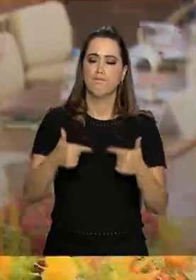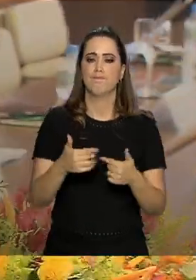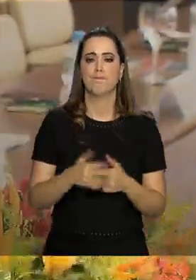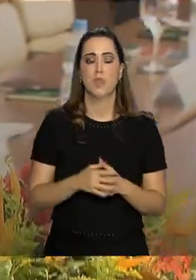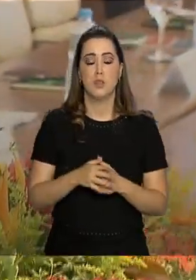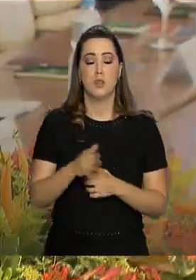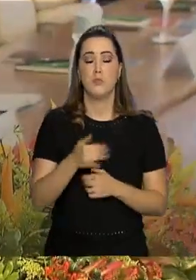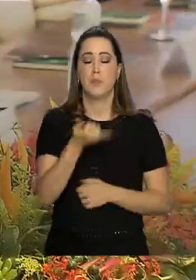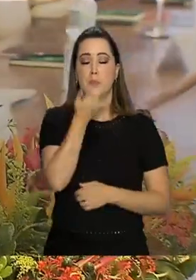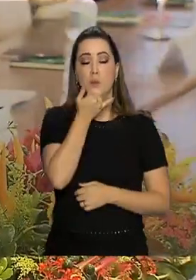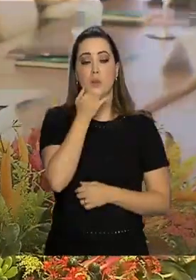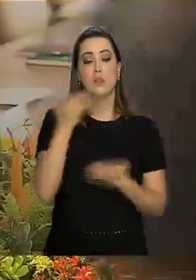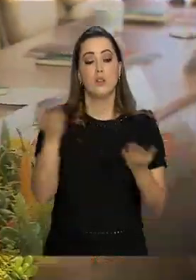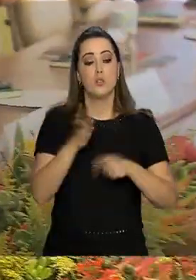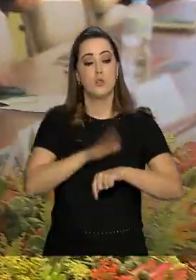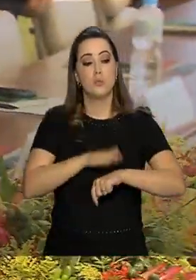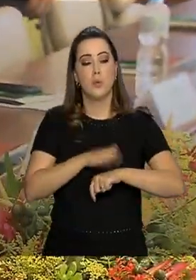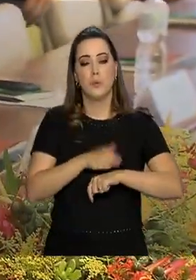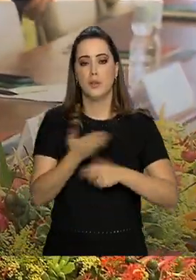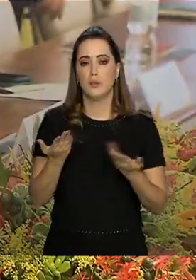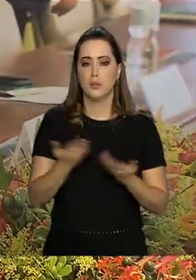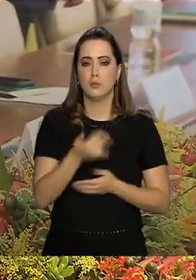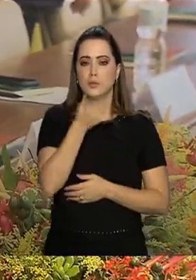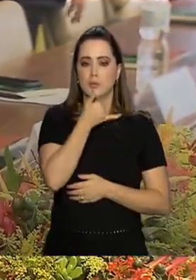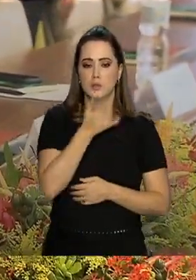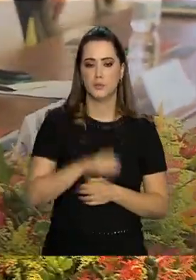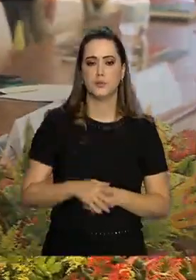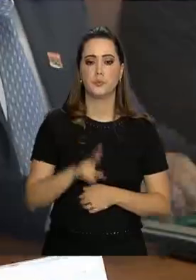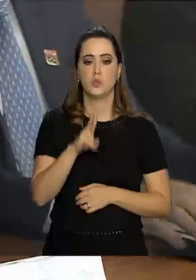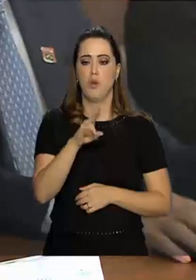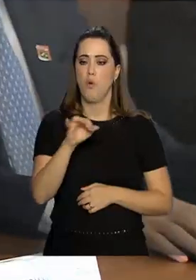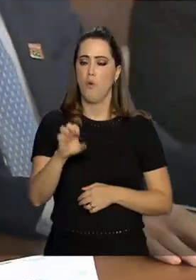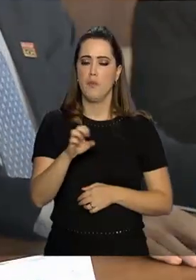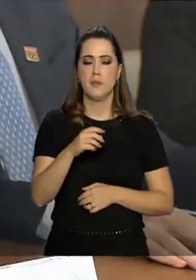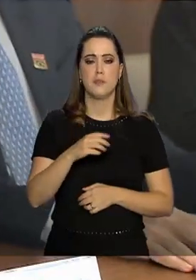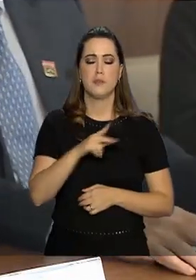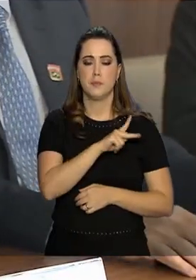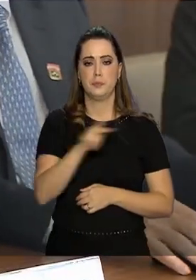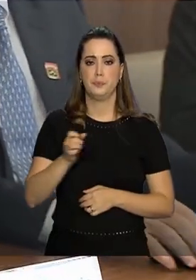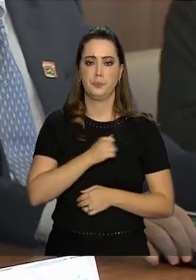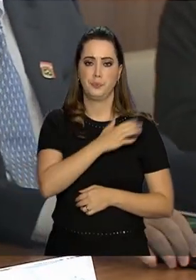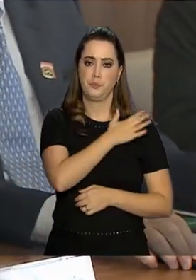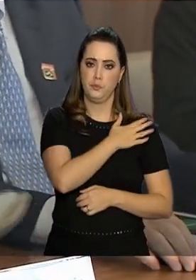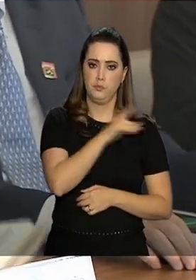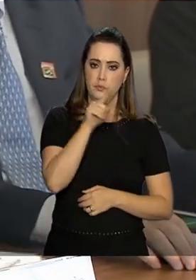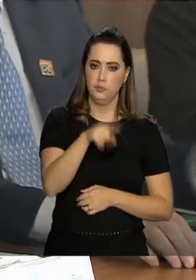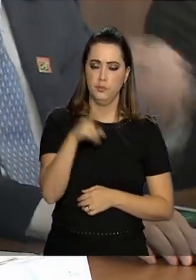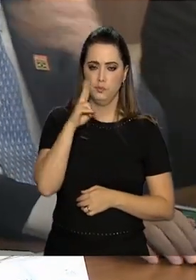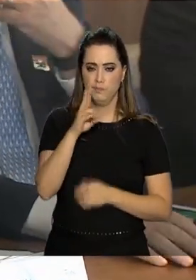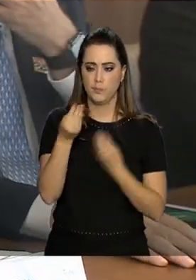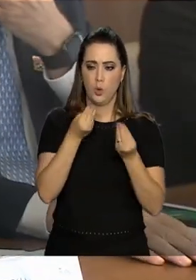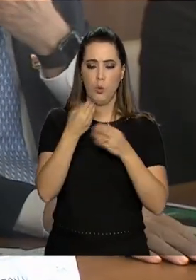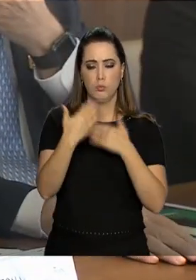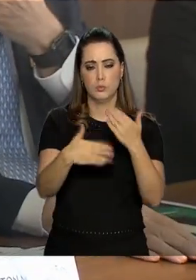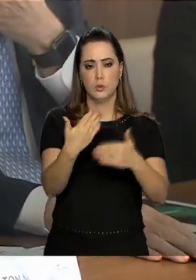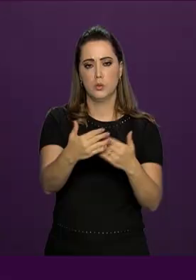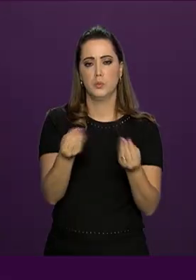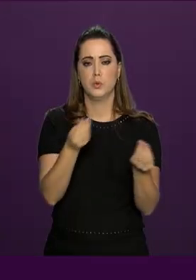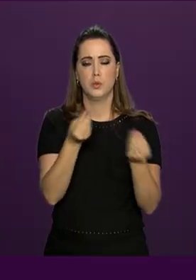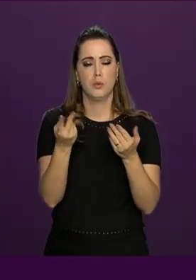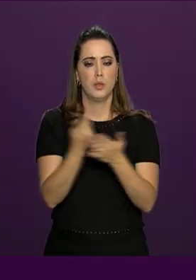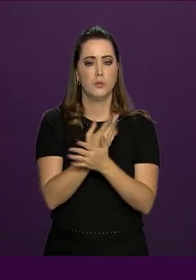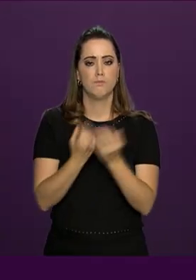vice-presidente Hamilton Mourão, que cumpre a agenda no Rio de Janeiro nesta sexta-feira, acompanha os desdobramentos do